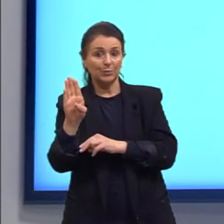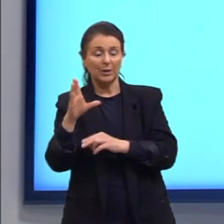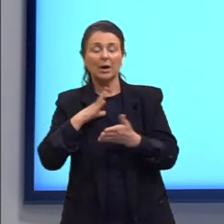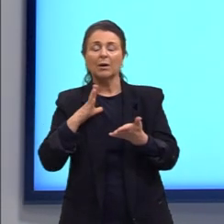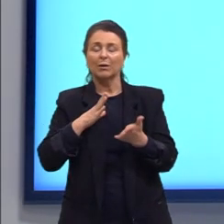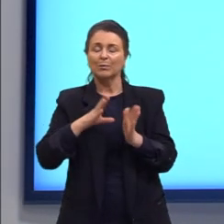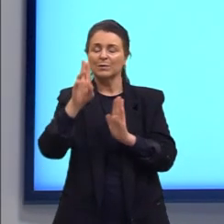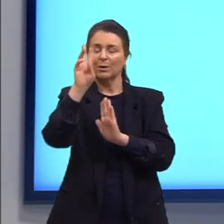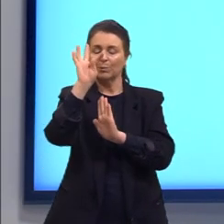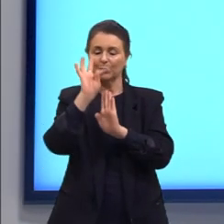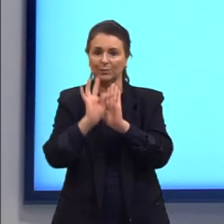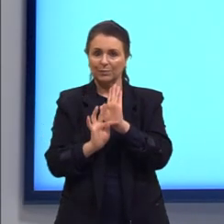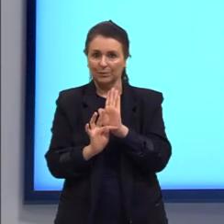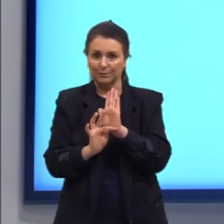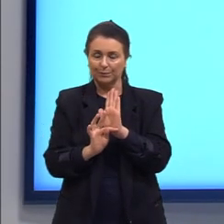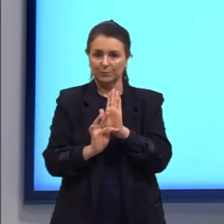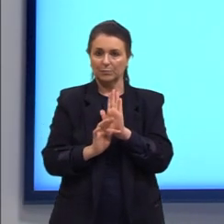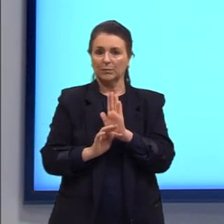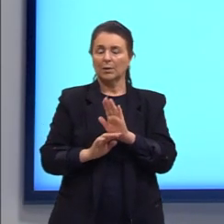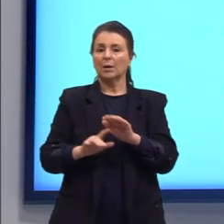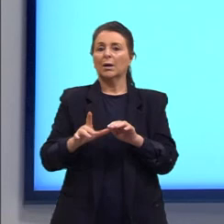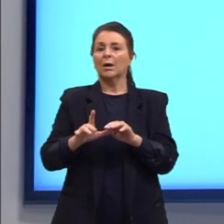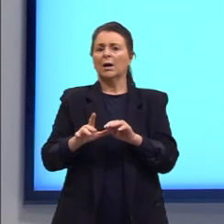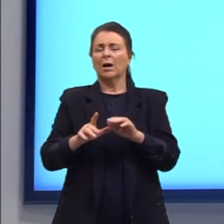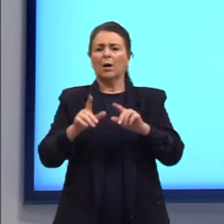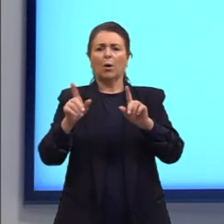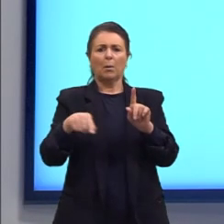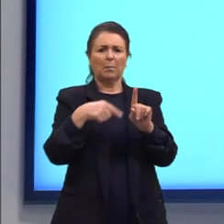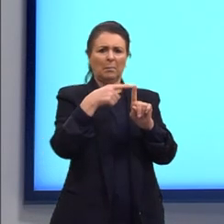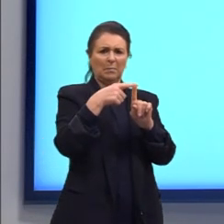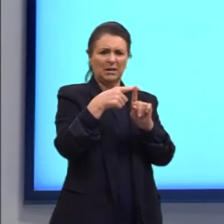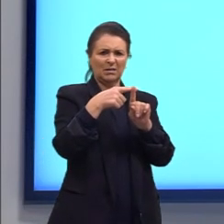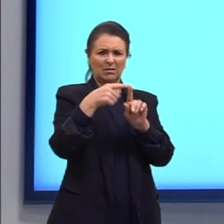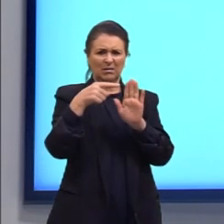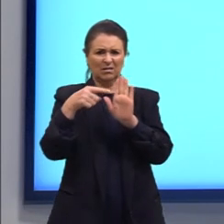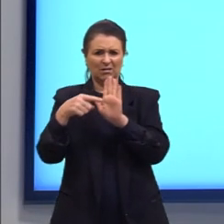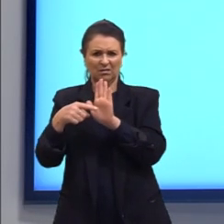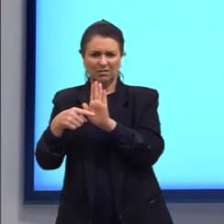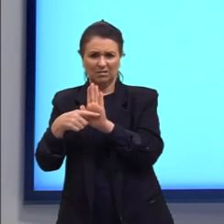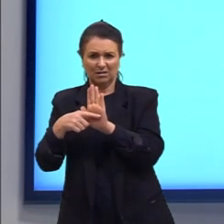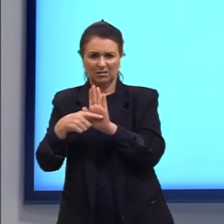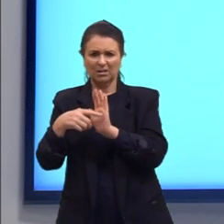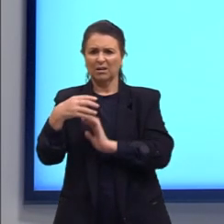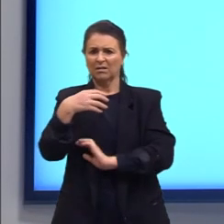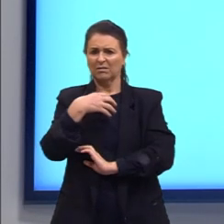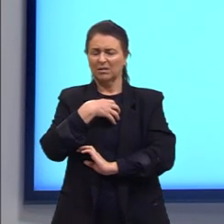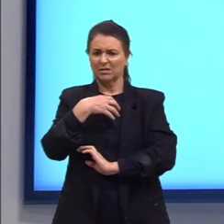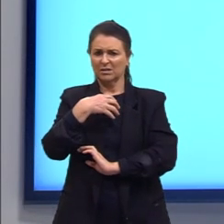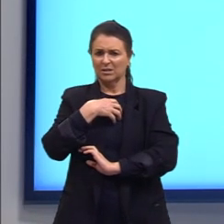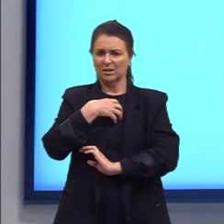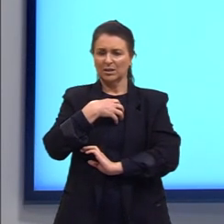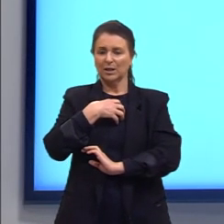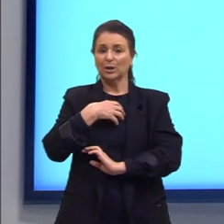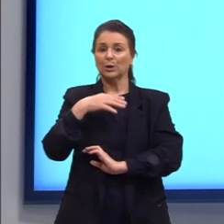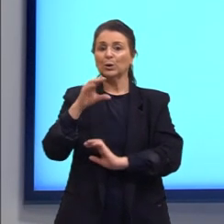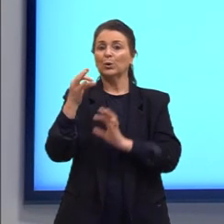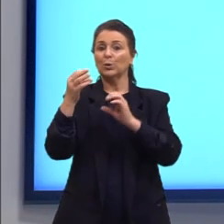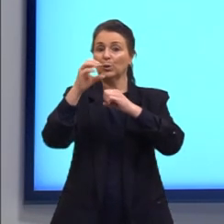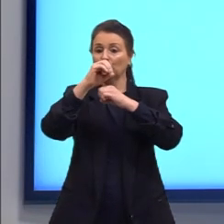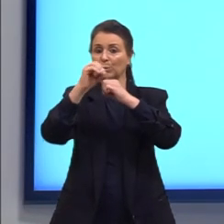texto. A máxima, menos é mais, nunca fez tanto sentido como no caso do microblog Twitter,